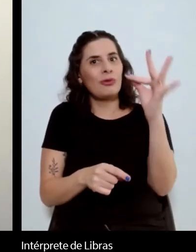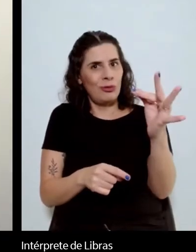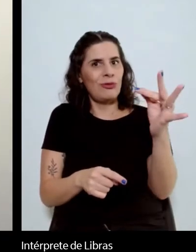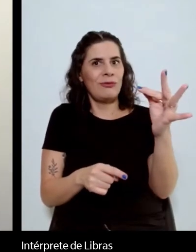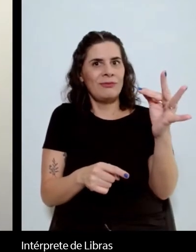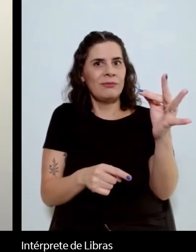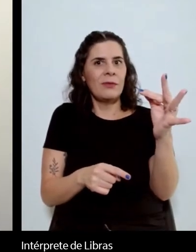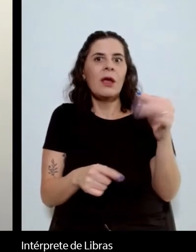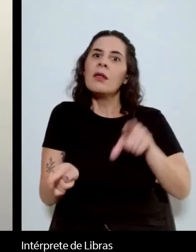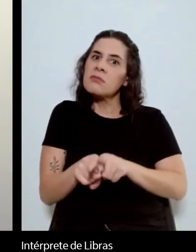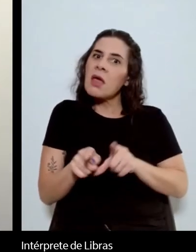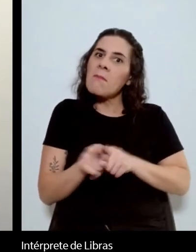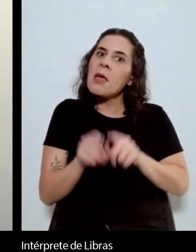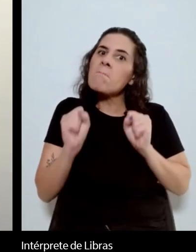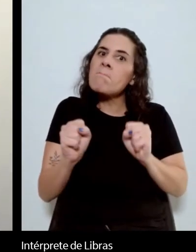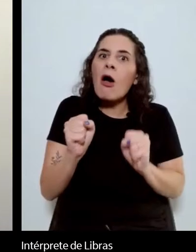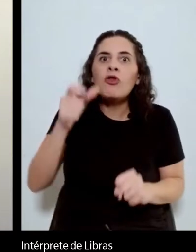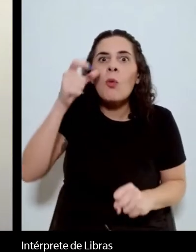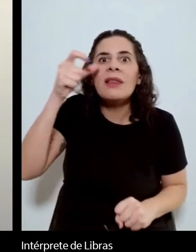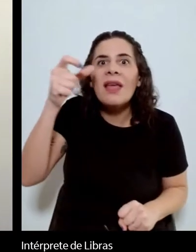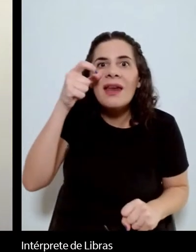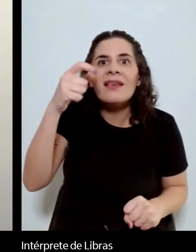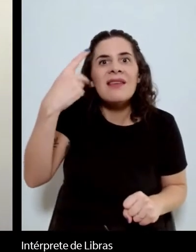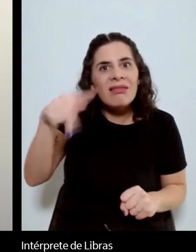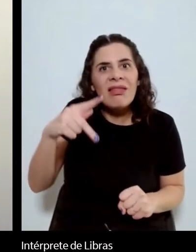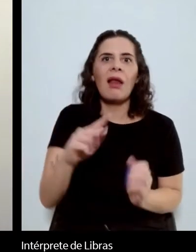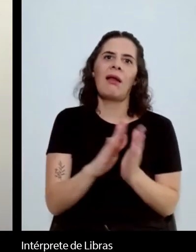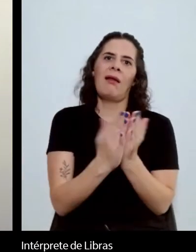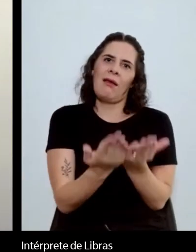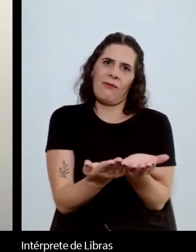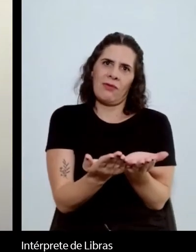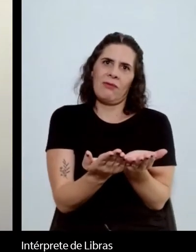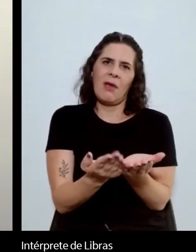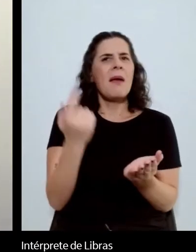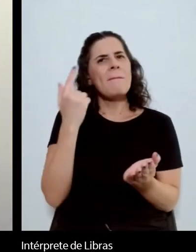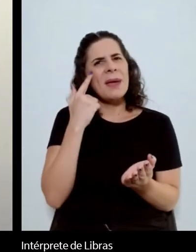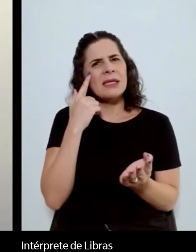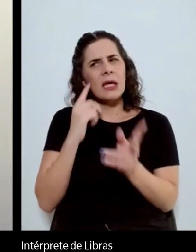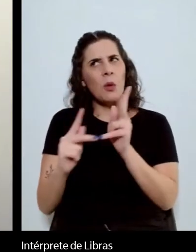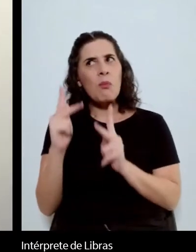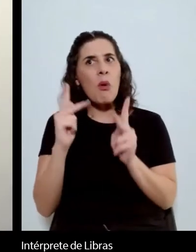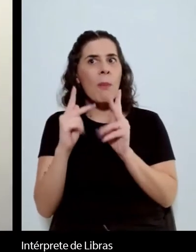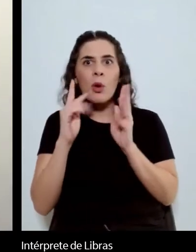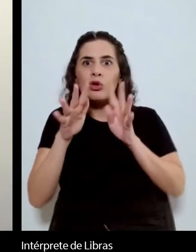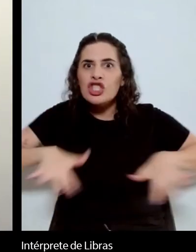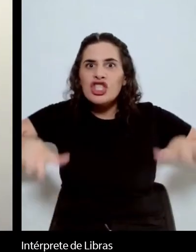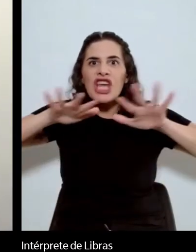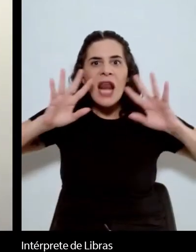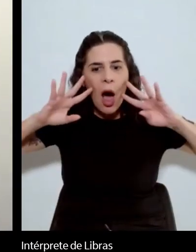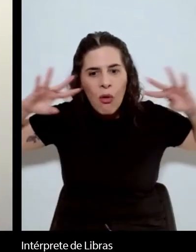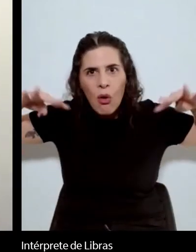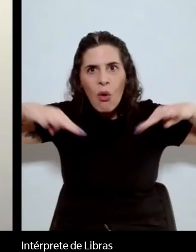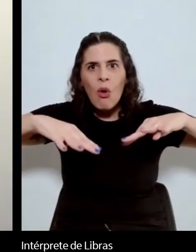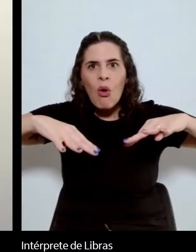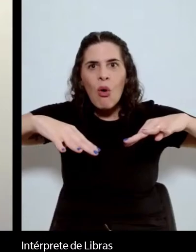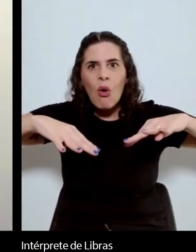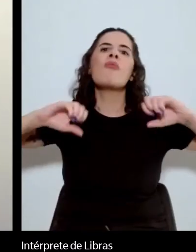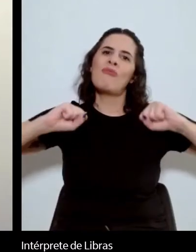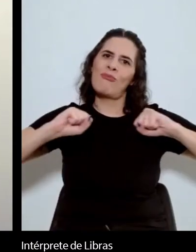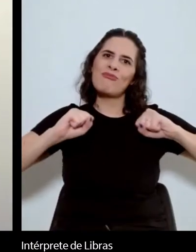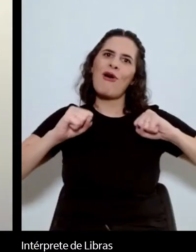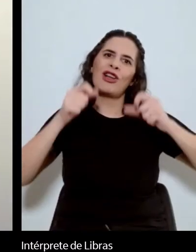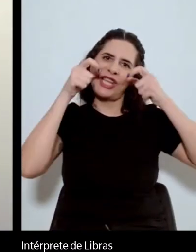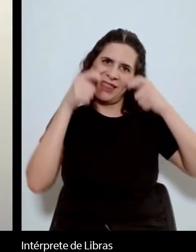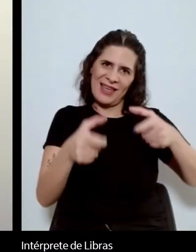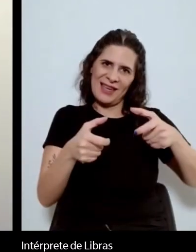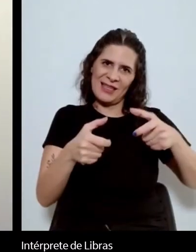o interesse pela obra do Machado de Assis entre o público mais amplo. Eu gostaria de